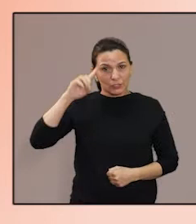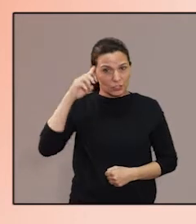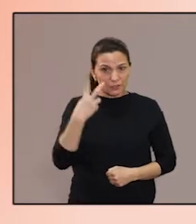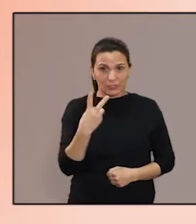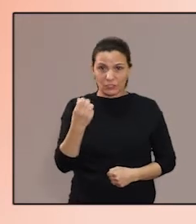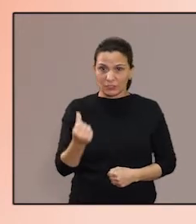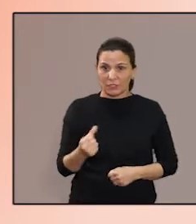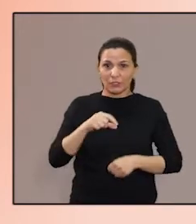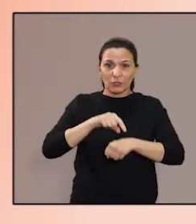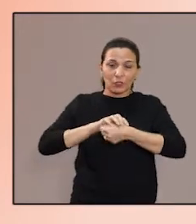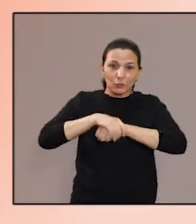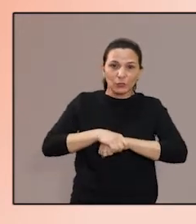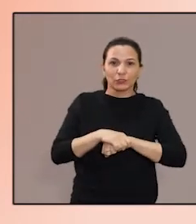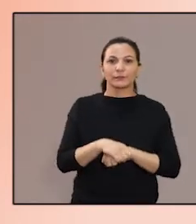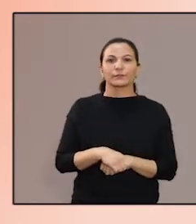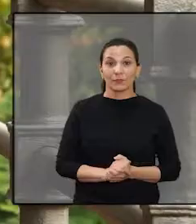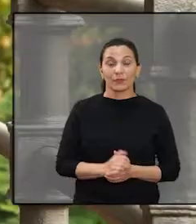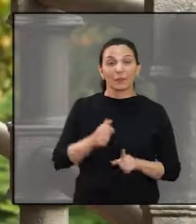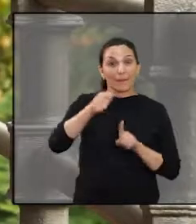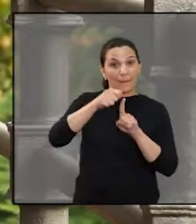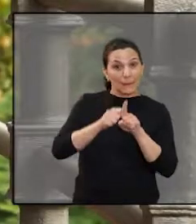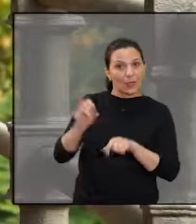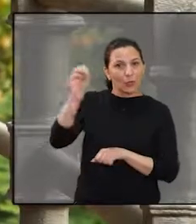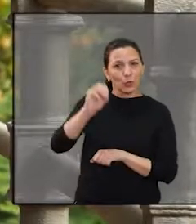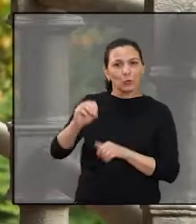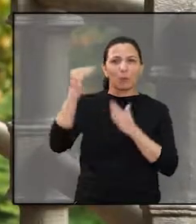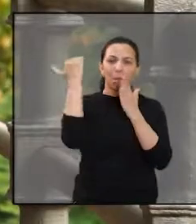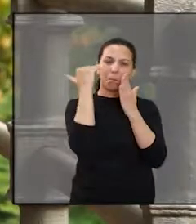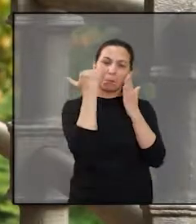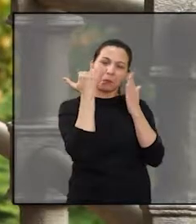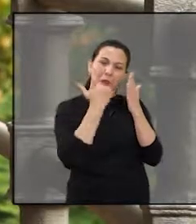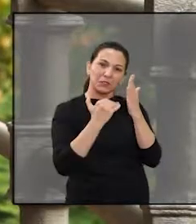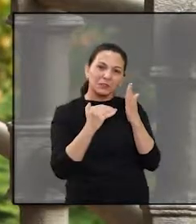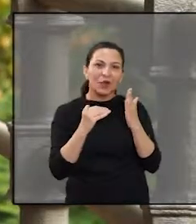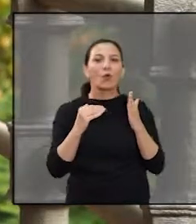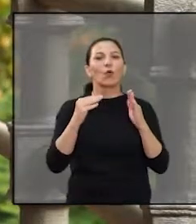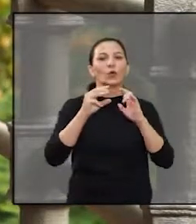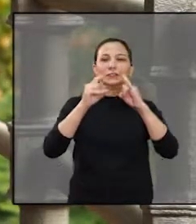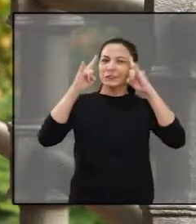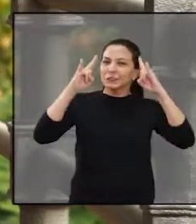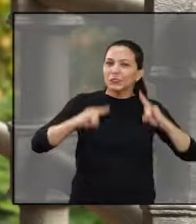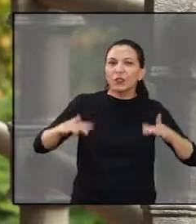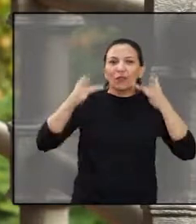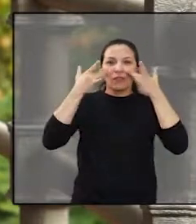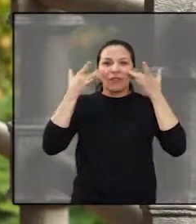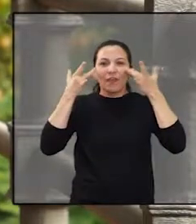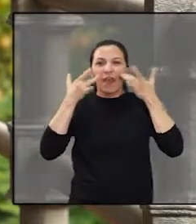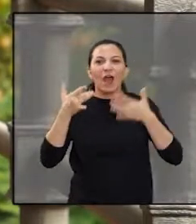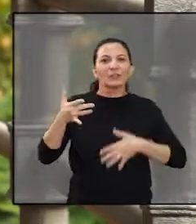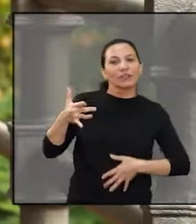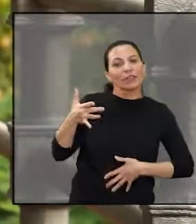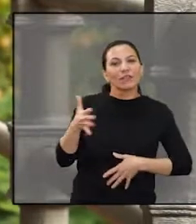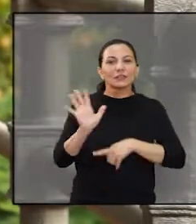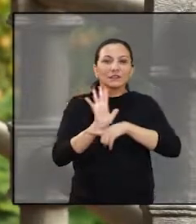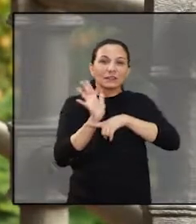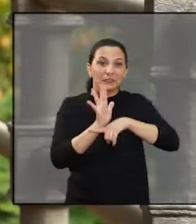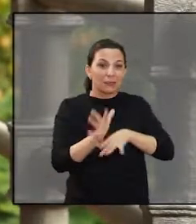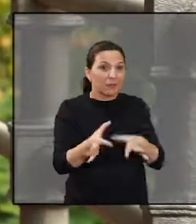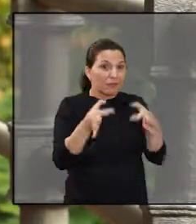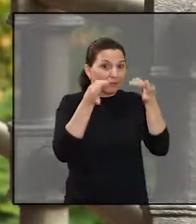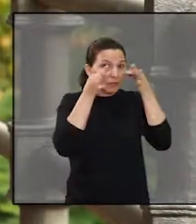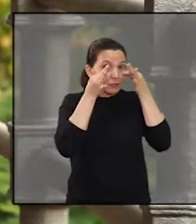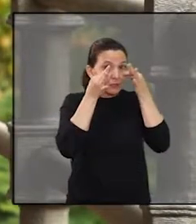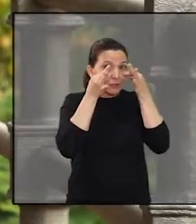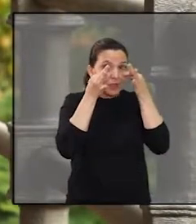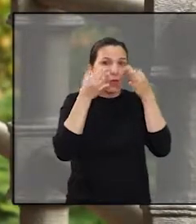dia 26, às 20 horas. Circo, teatro, dança, cinema, tudo isso não vai ficar de fora da programação do